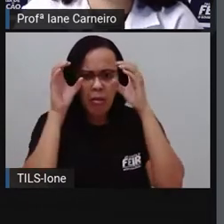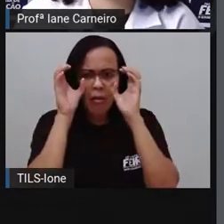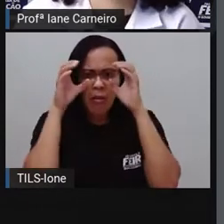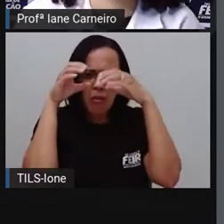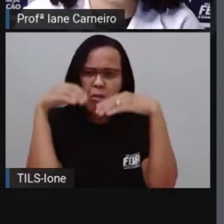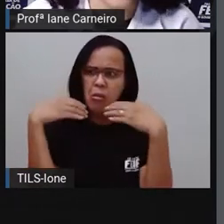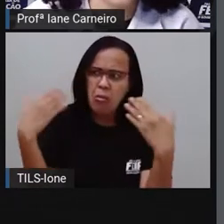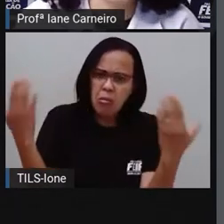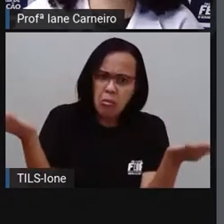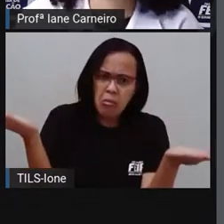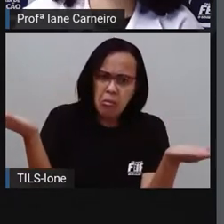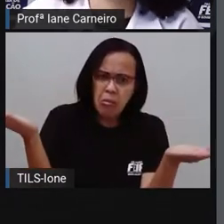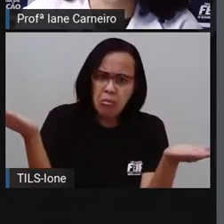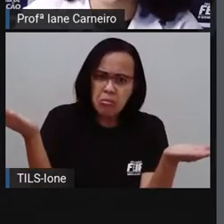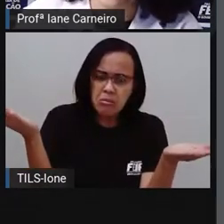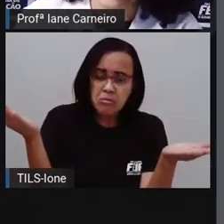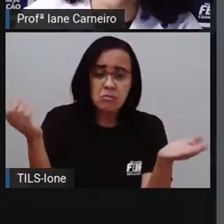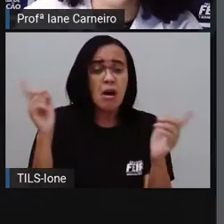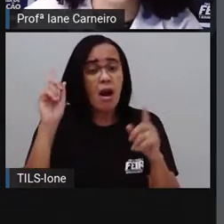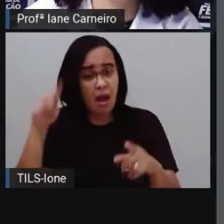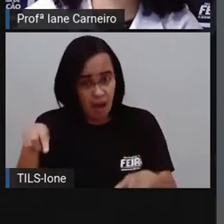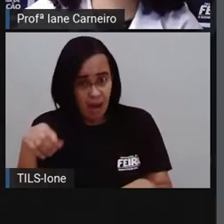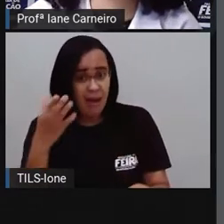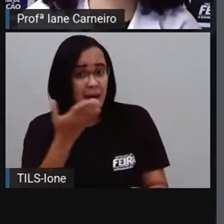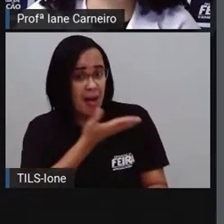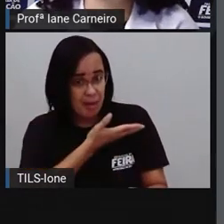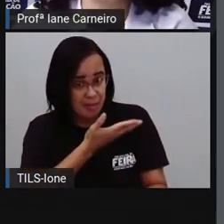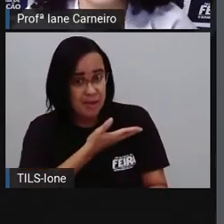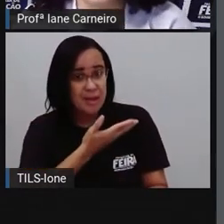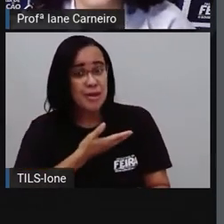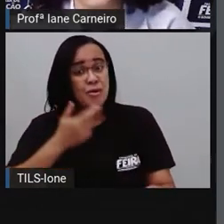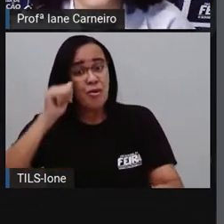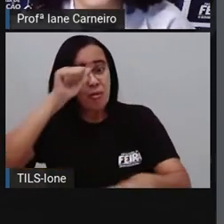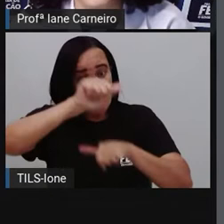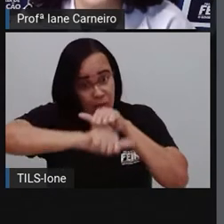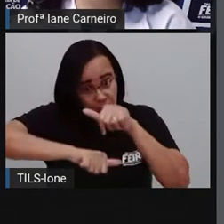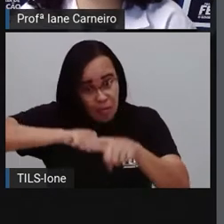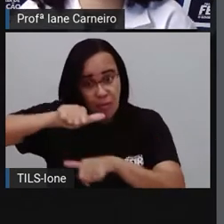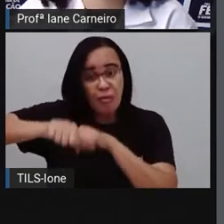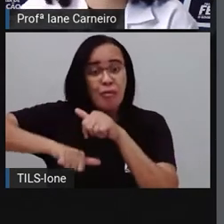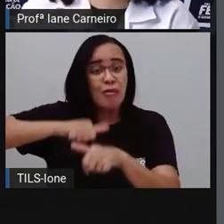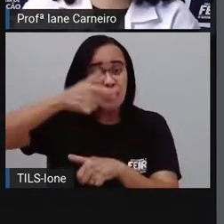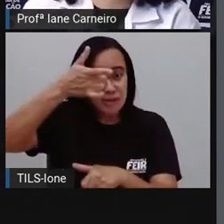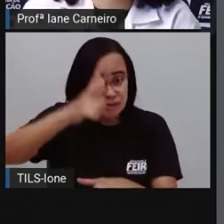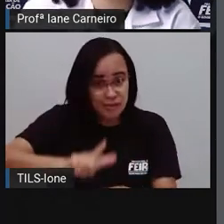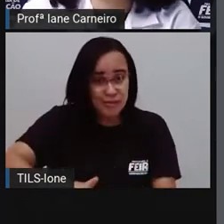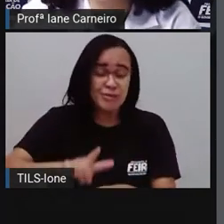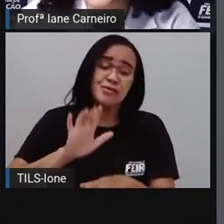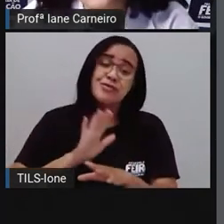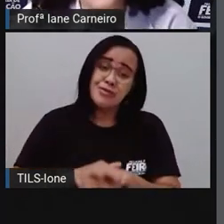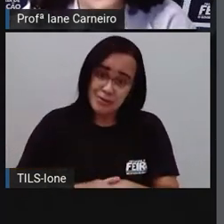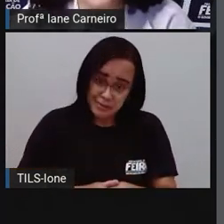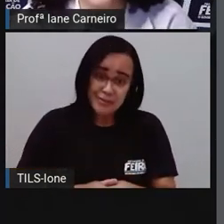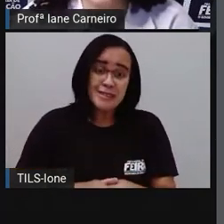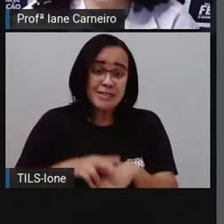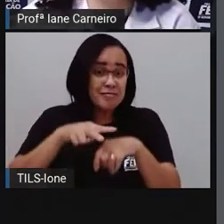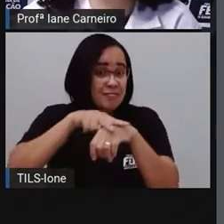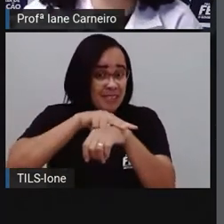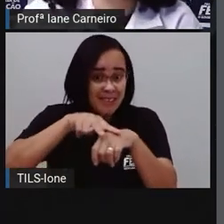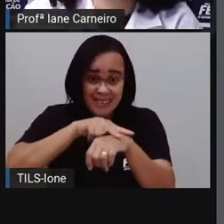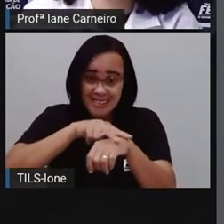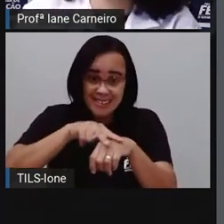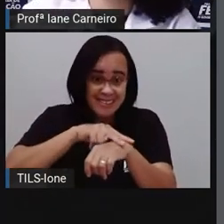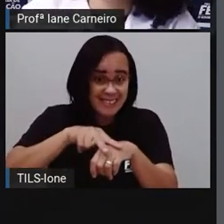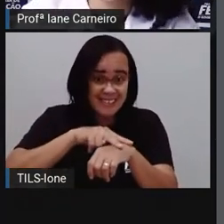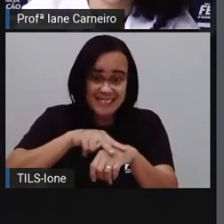É claro que o nosso amigo resolveu mudar de cor. Ficou logo bem verdinho.